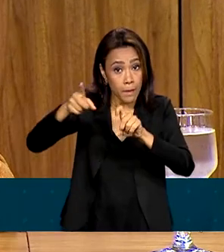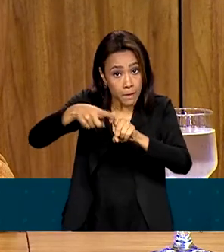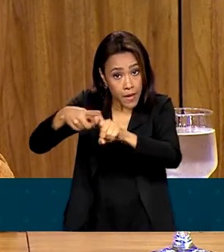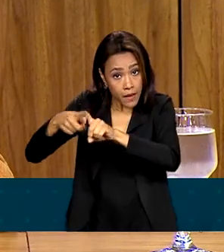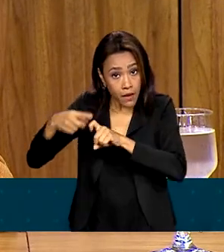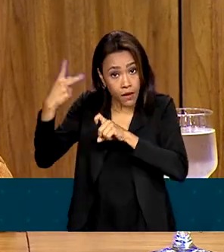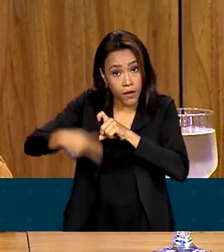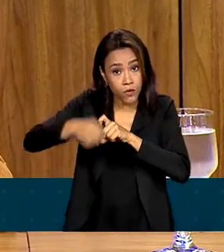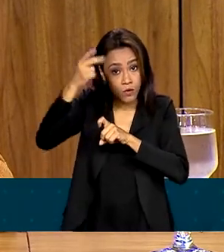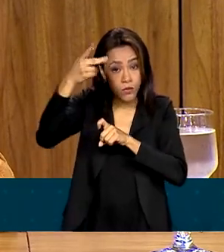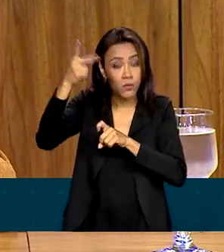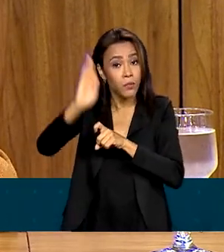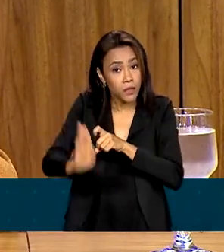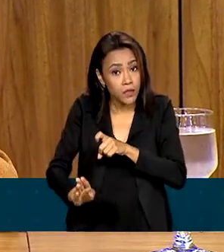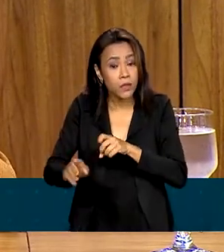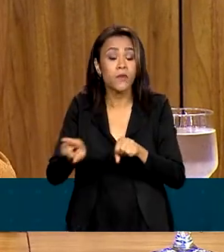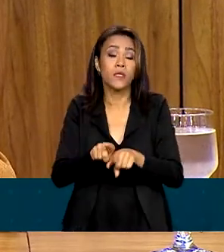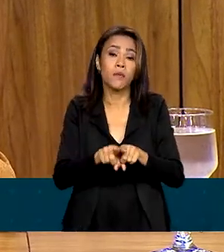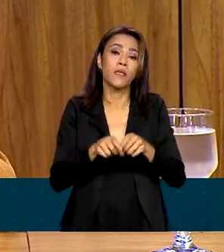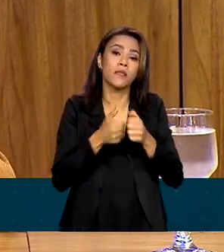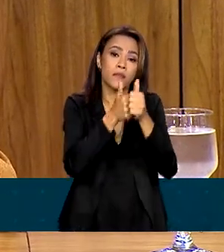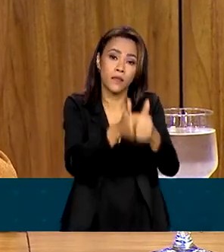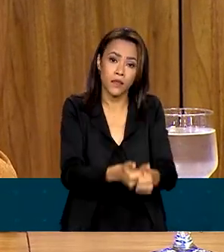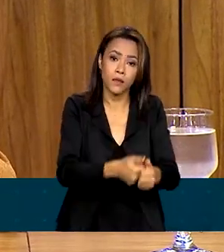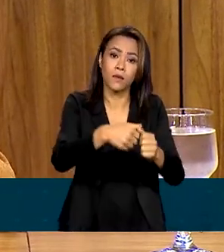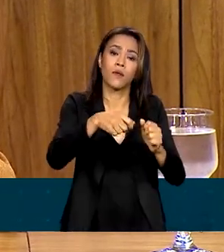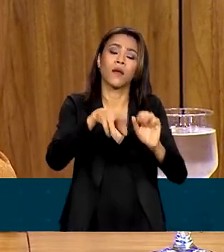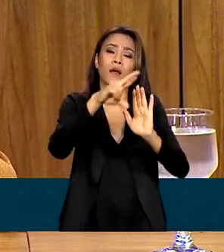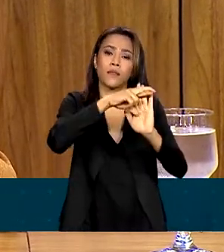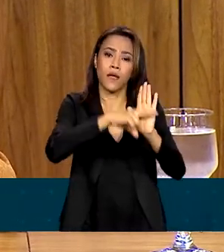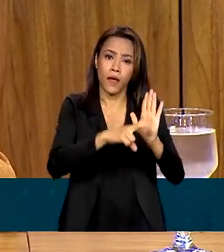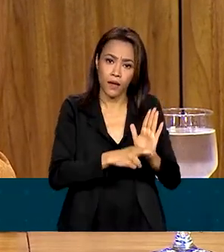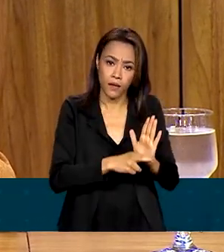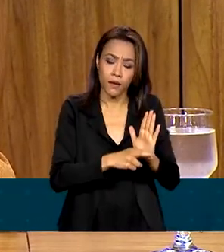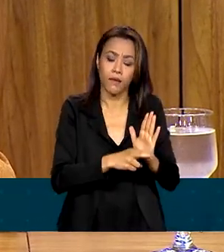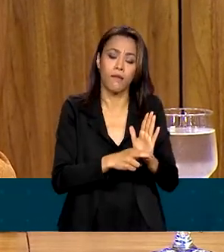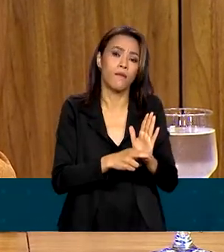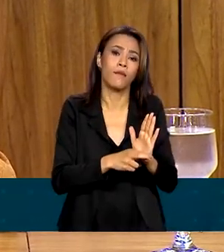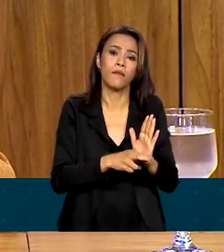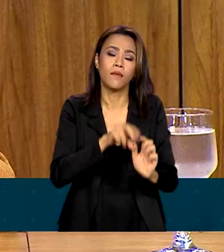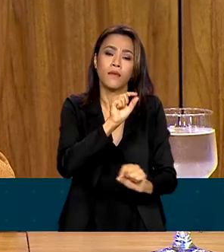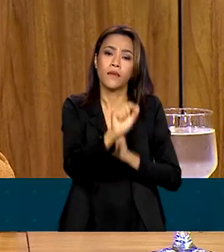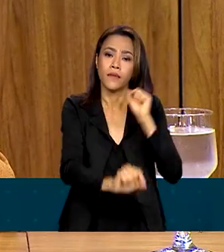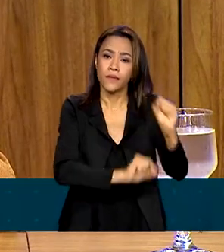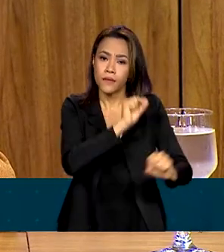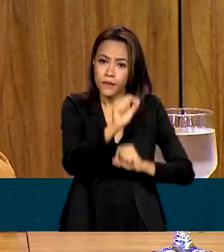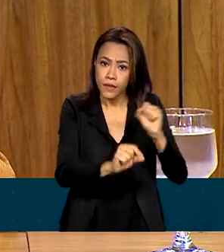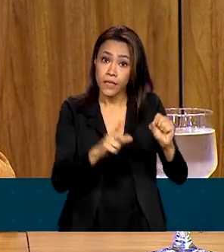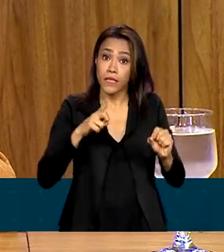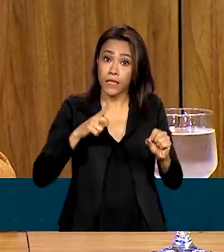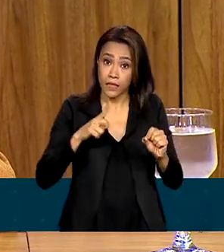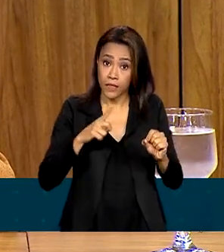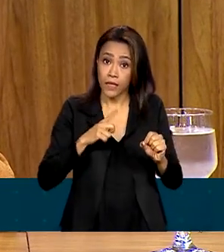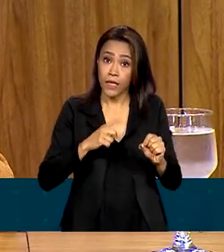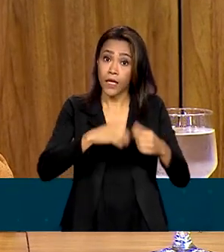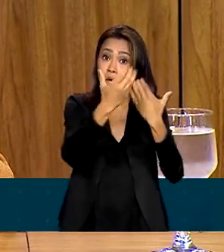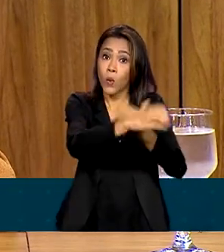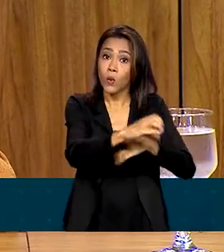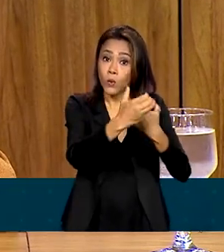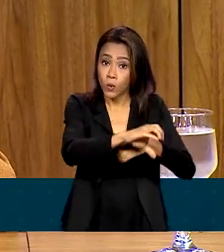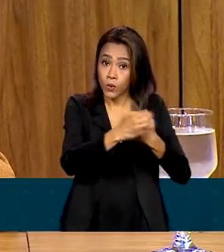com todos os critérios também para que se possa também ter o concurso de médicos